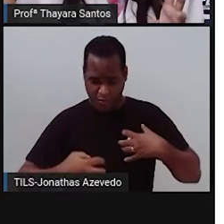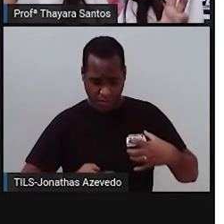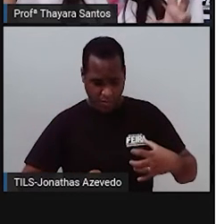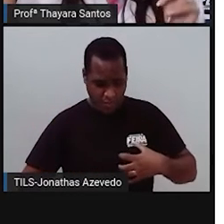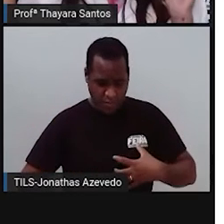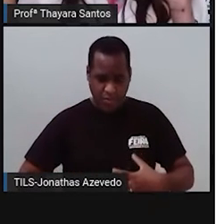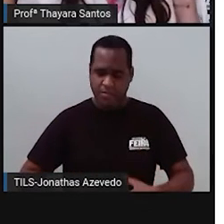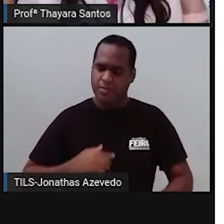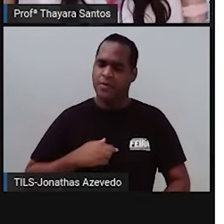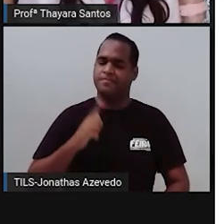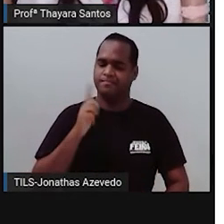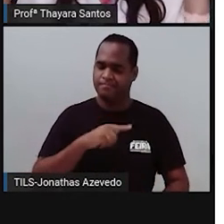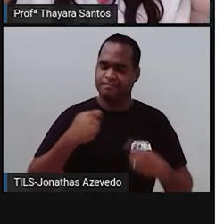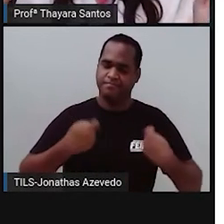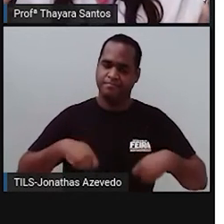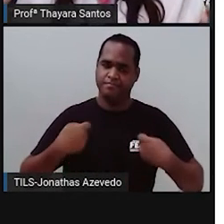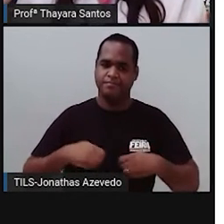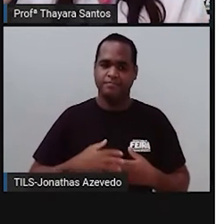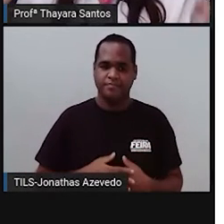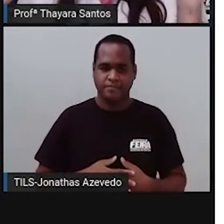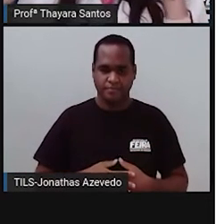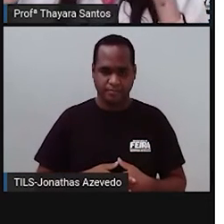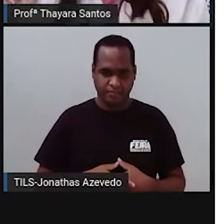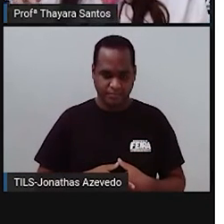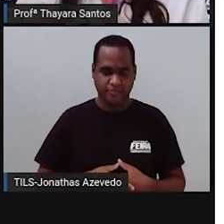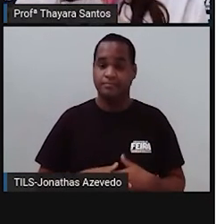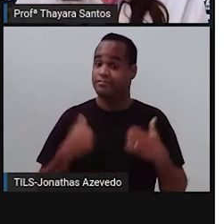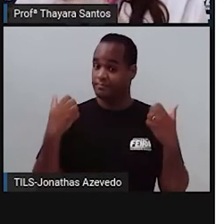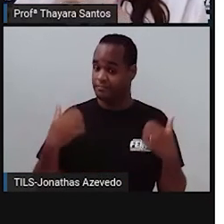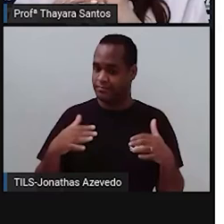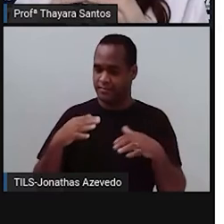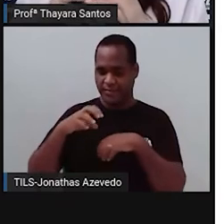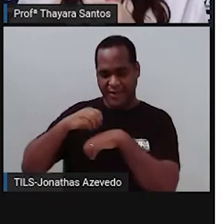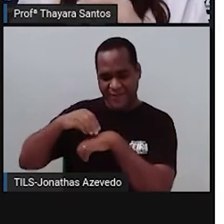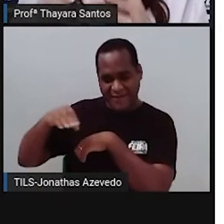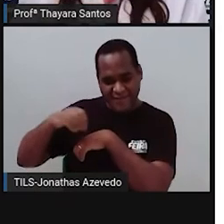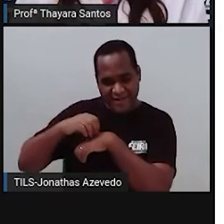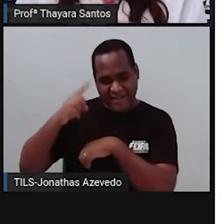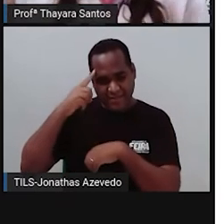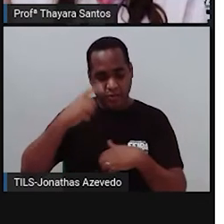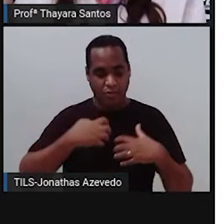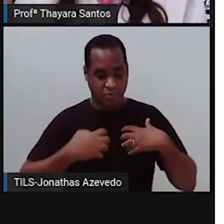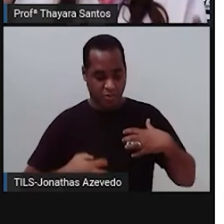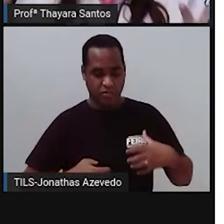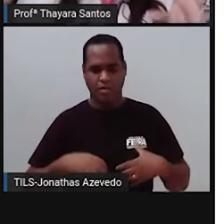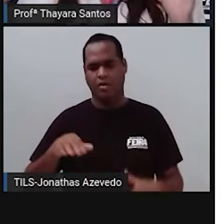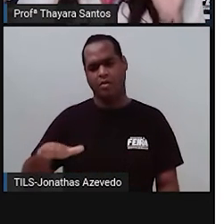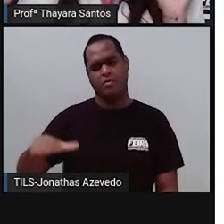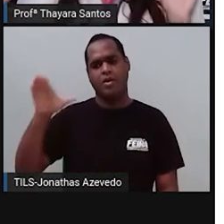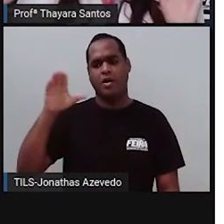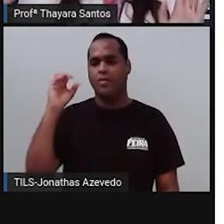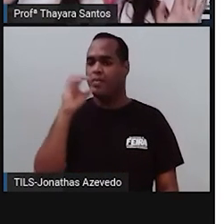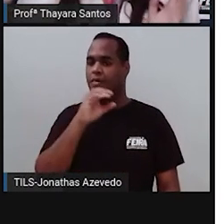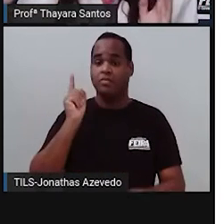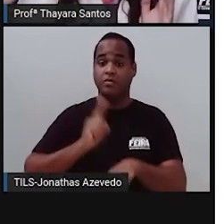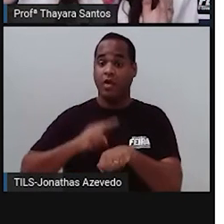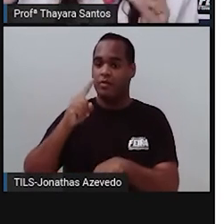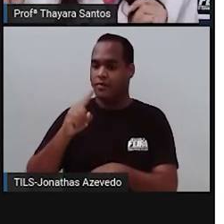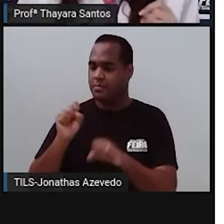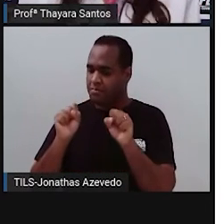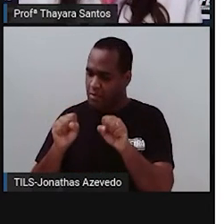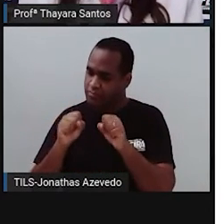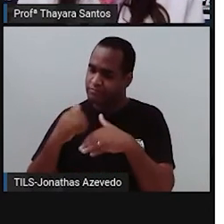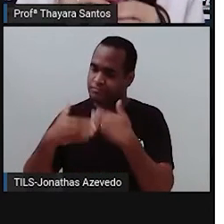meus músculos. Então, o neurotransmissor mandou aquela informação para o meu músculo, dizendo, tira a mão daí imediatamente, senão você vai se